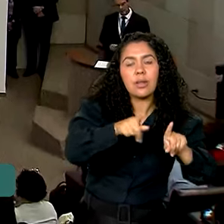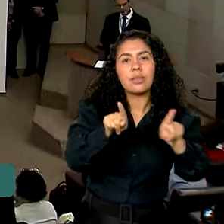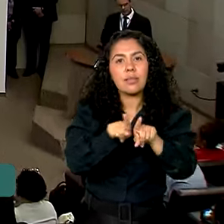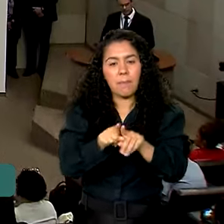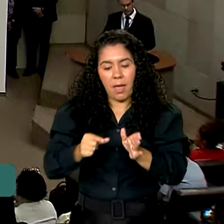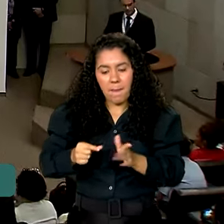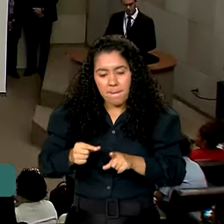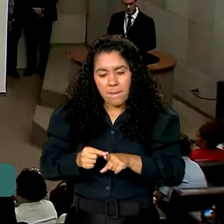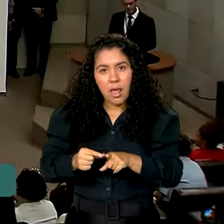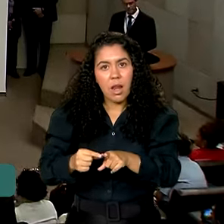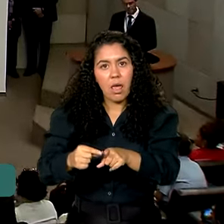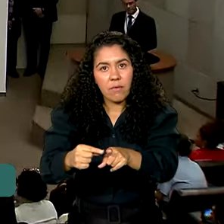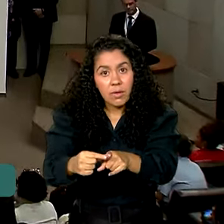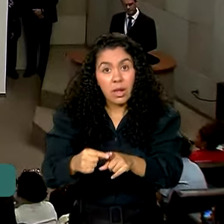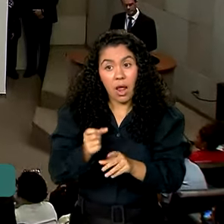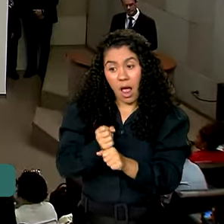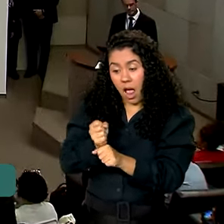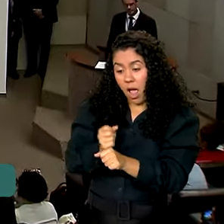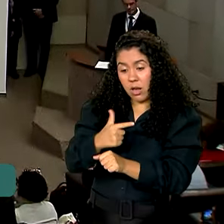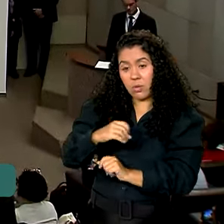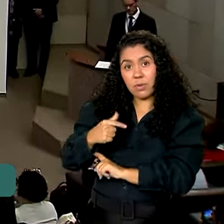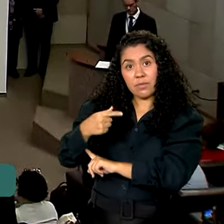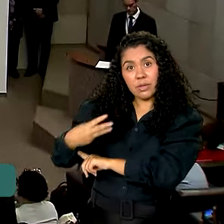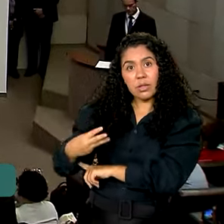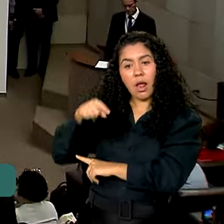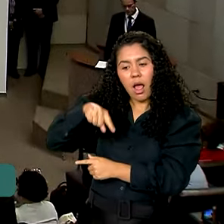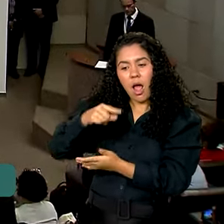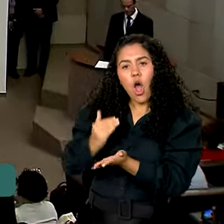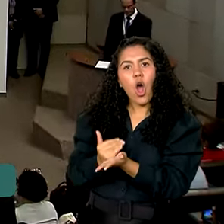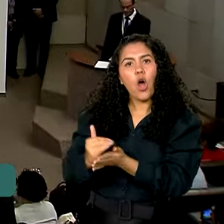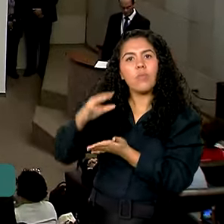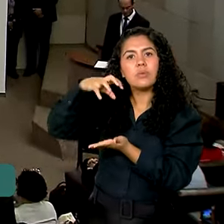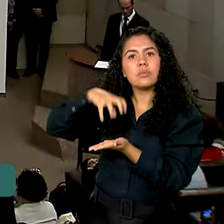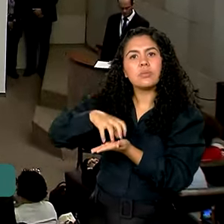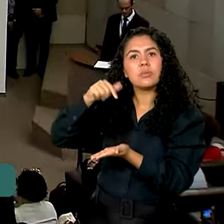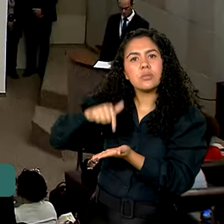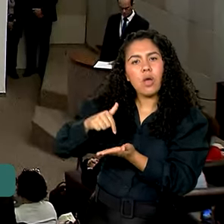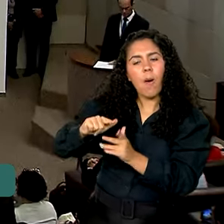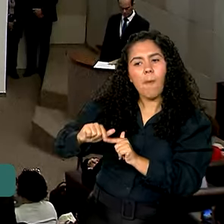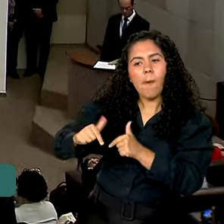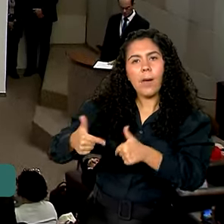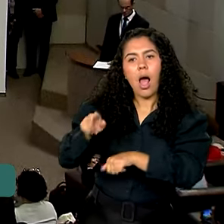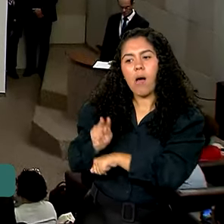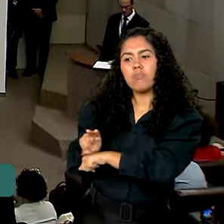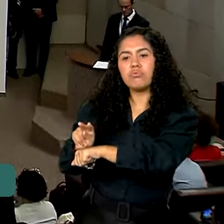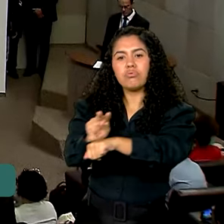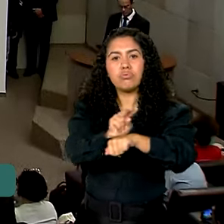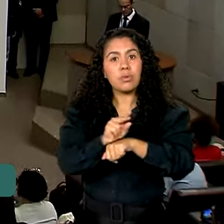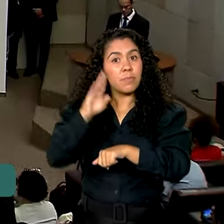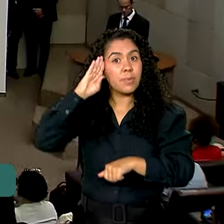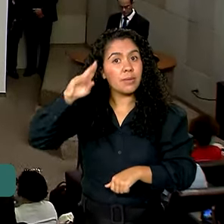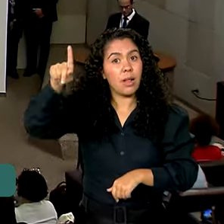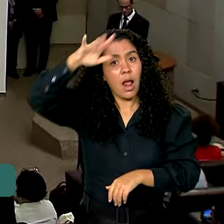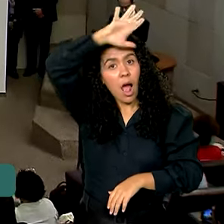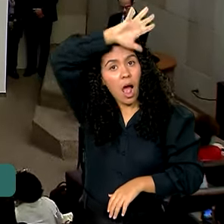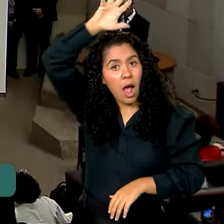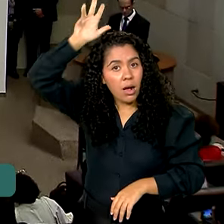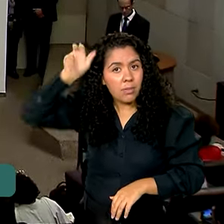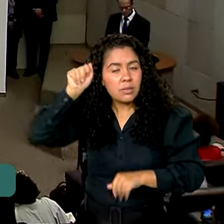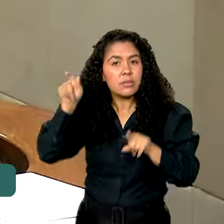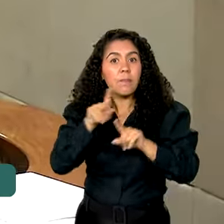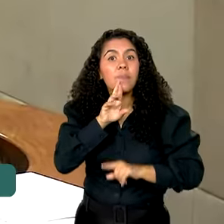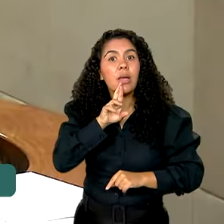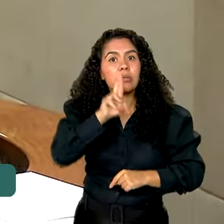urbanas. Em 2023, o centro iniciou as atividades de monitoramento na Amazônia e os primeiros